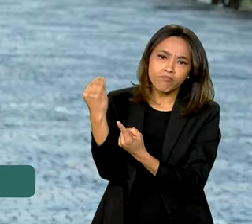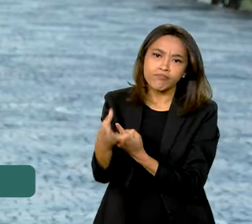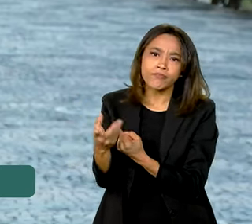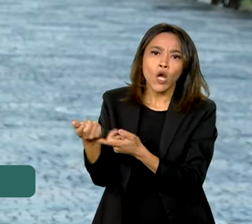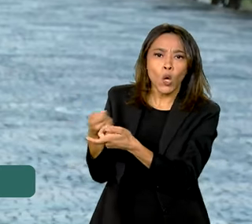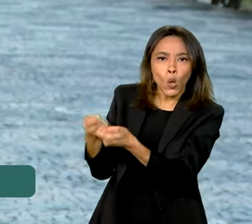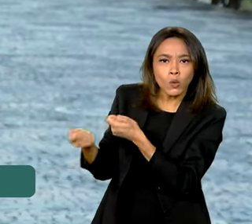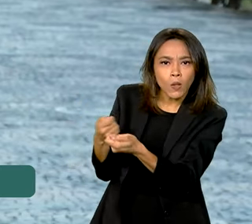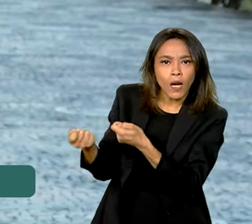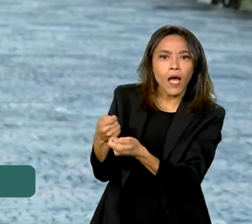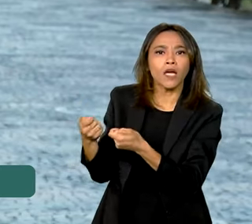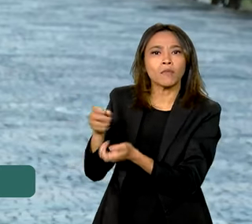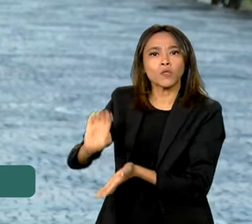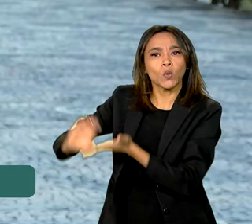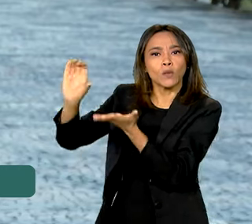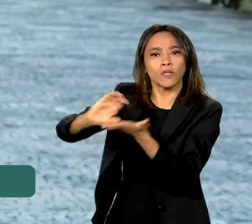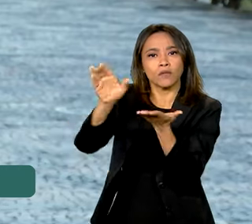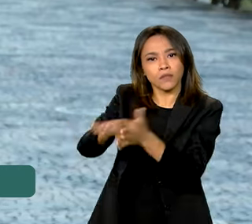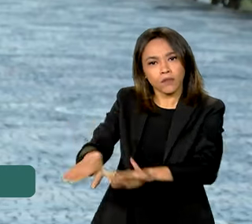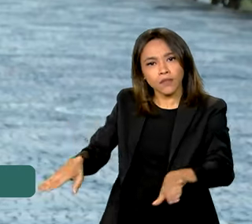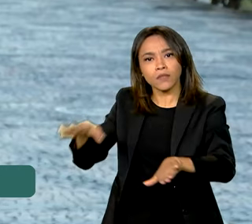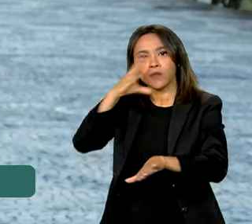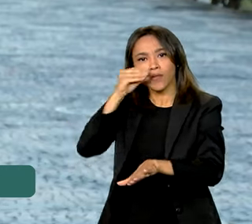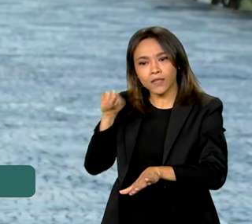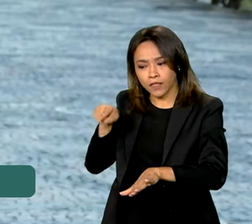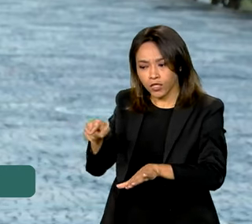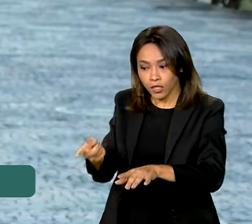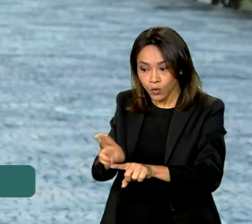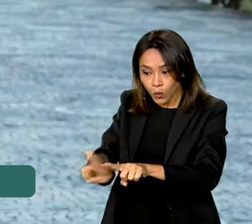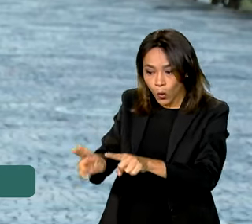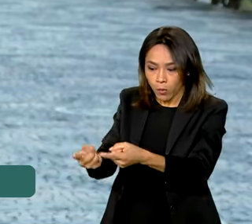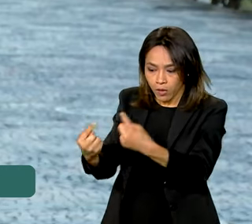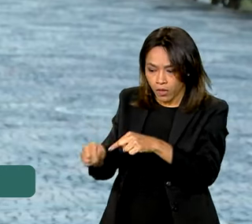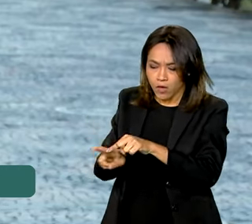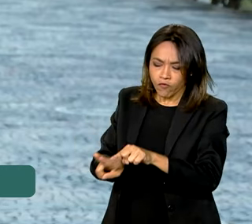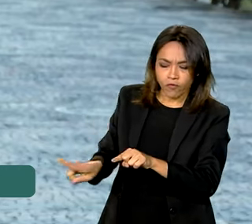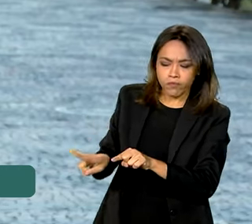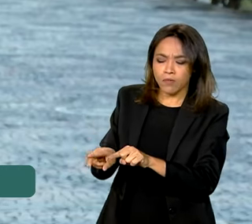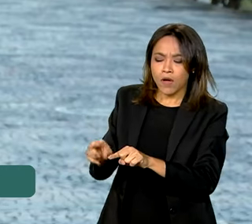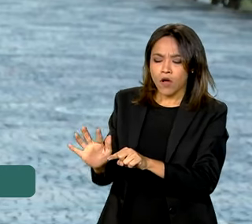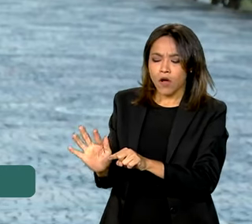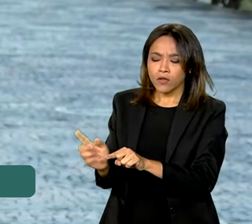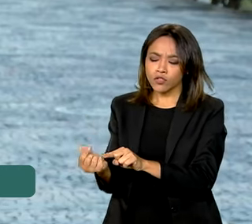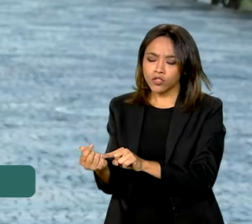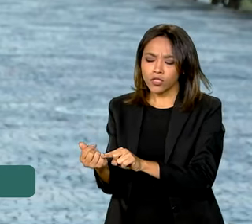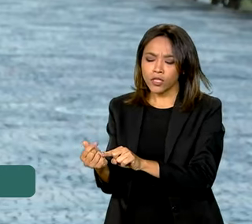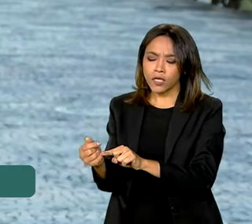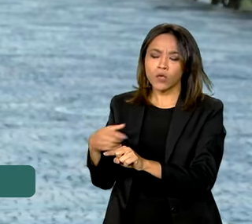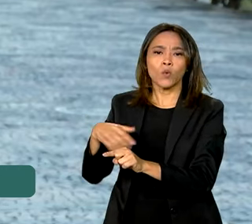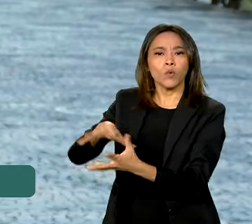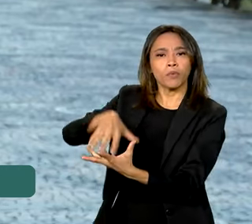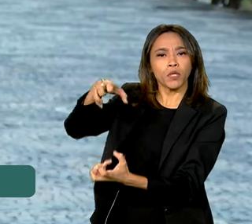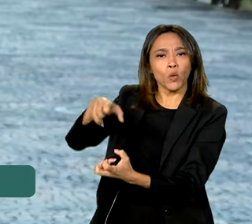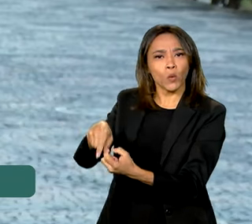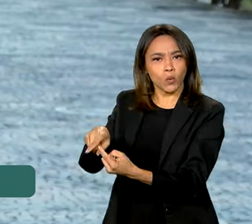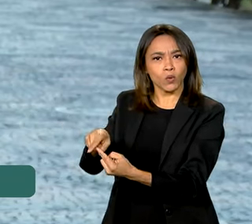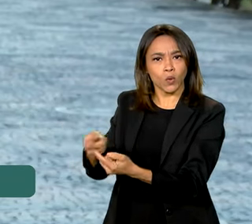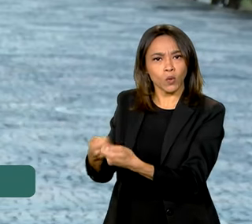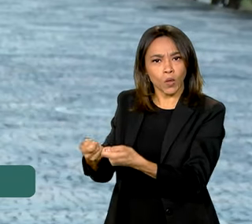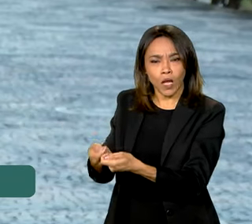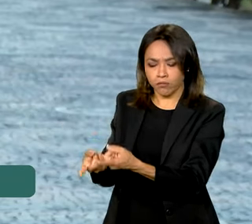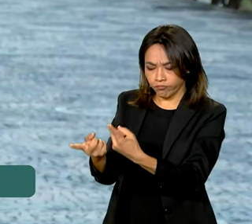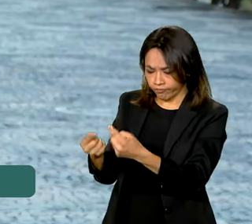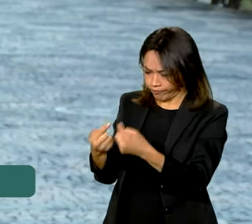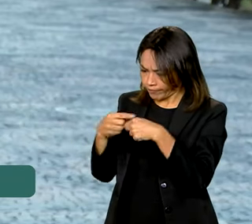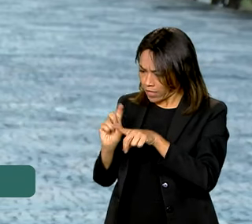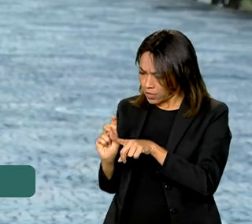controlados pelos conselhos da criança e do adolescente ou fundos controlados pelos conselhos da pessoa idosa e selecionar